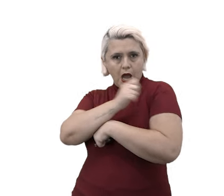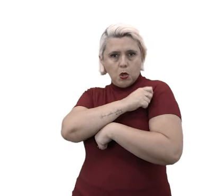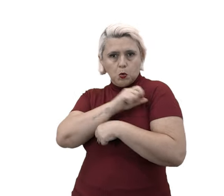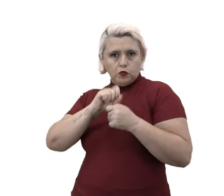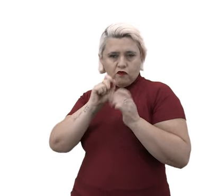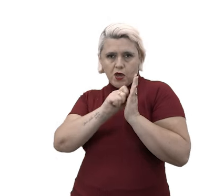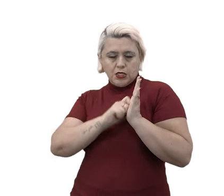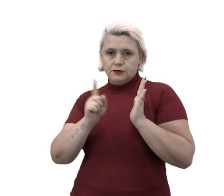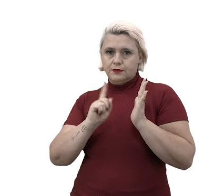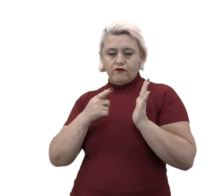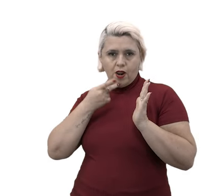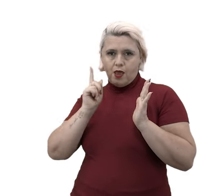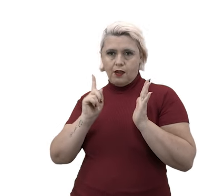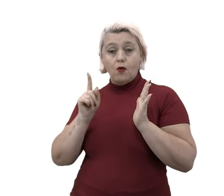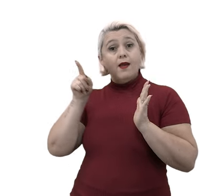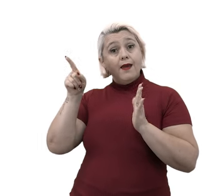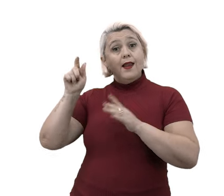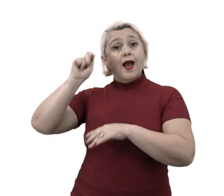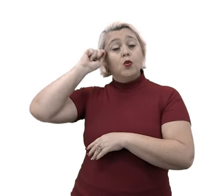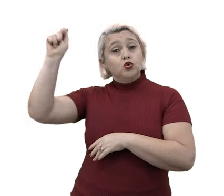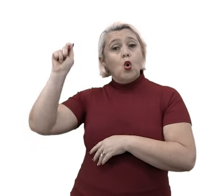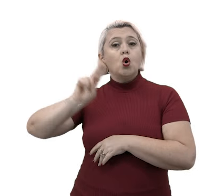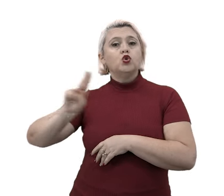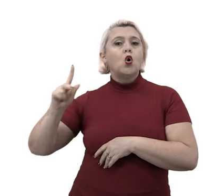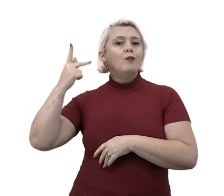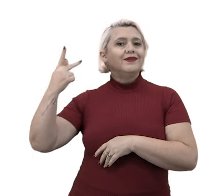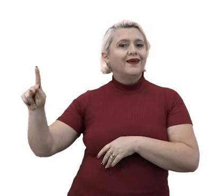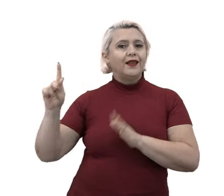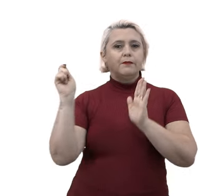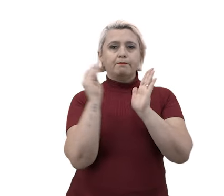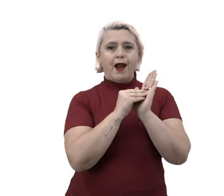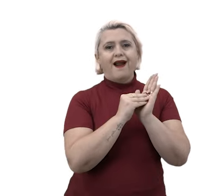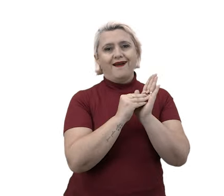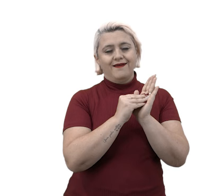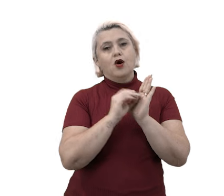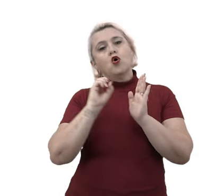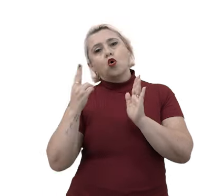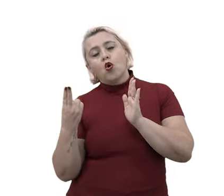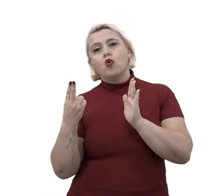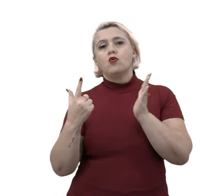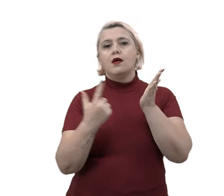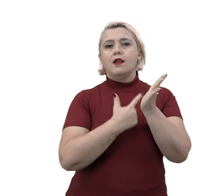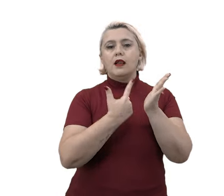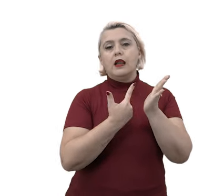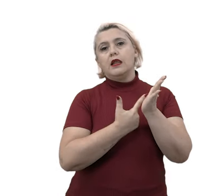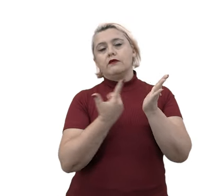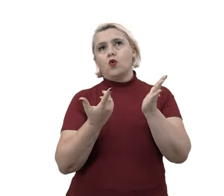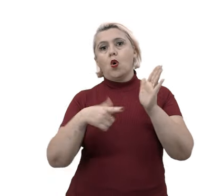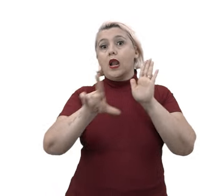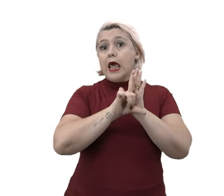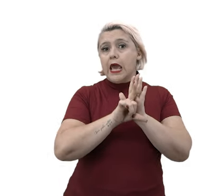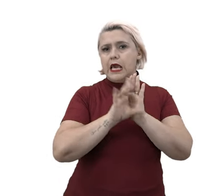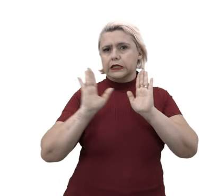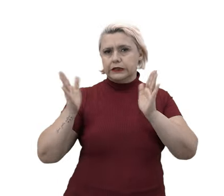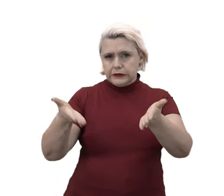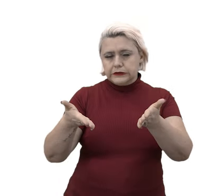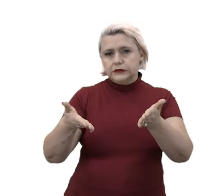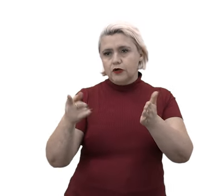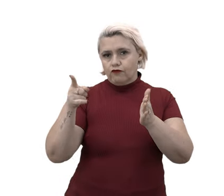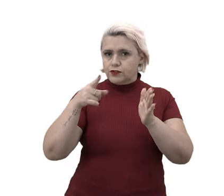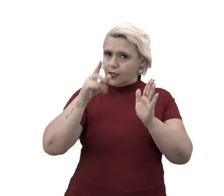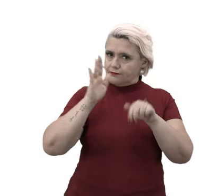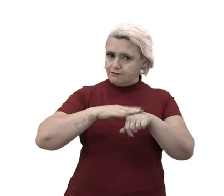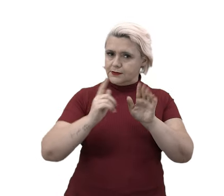mortal, aluno que está fazendo a redação que disse isso, foi o autor fulano de tal. Ou a autoridade pode ser uma lei, uma lei